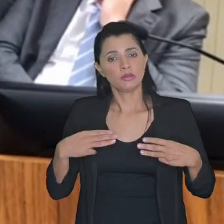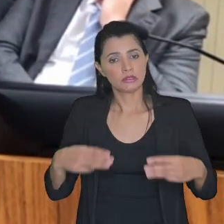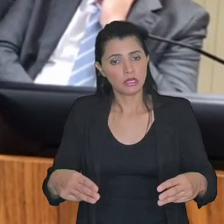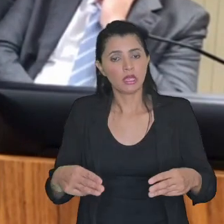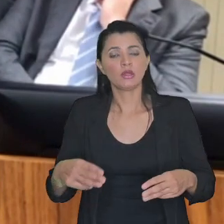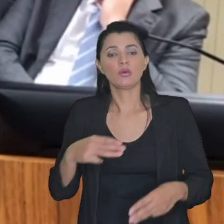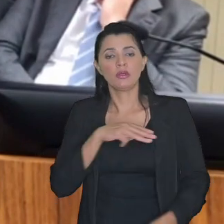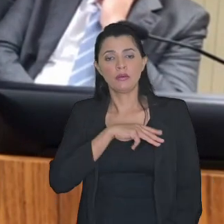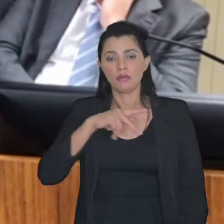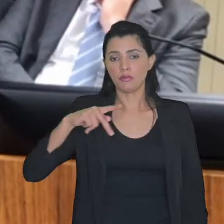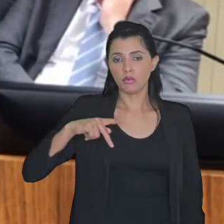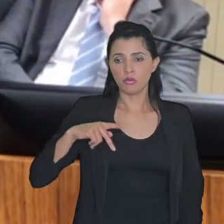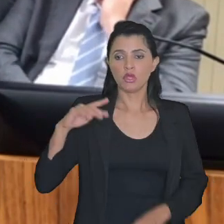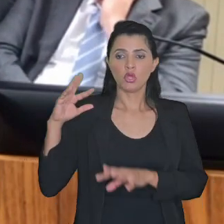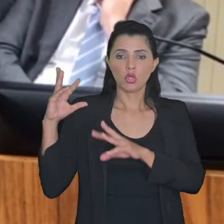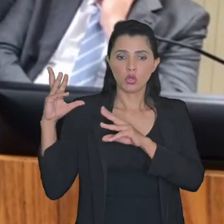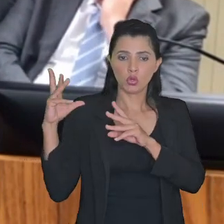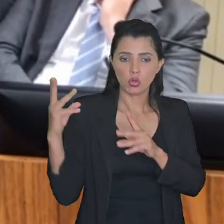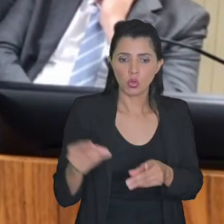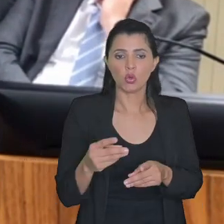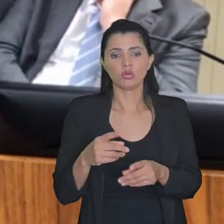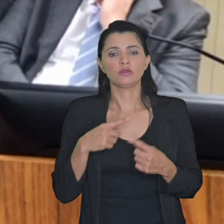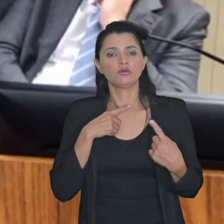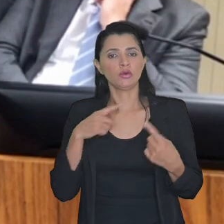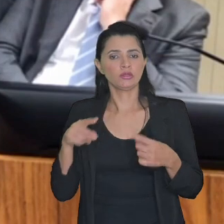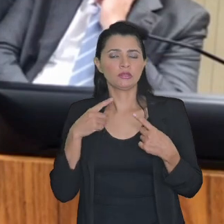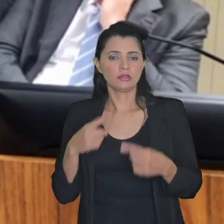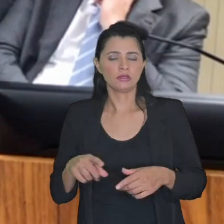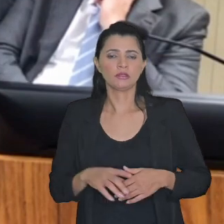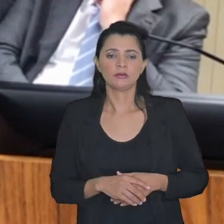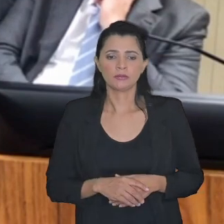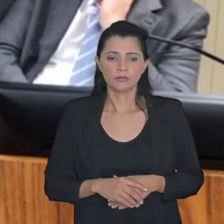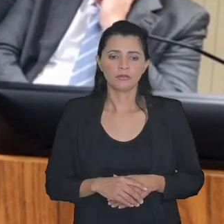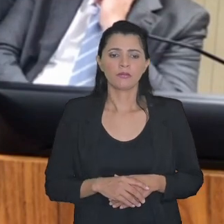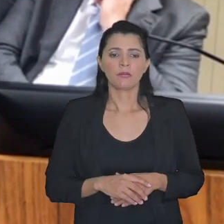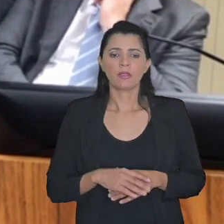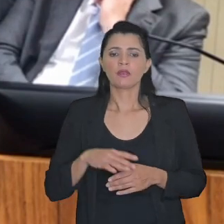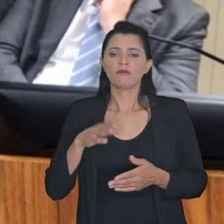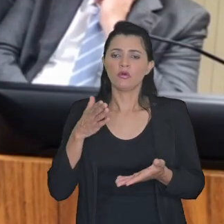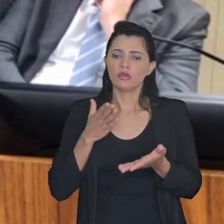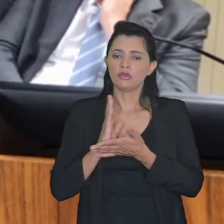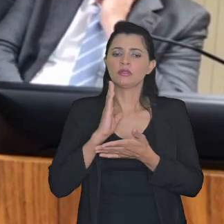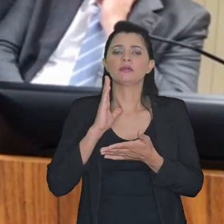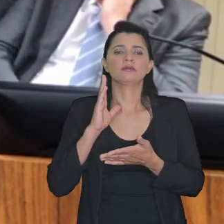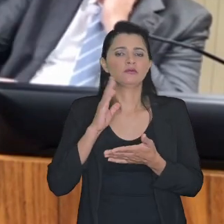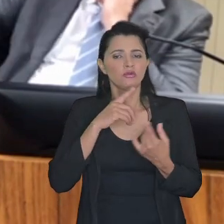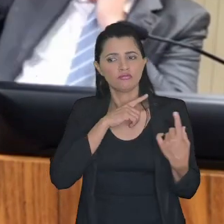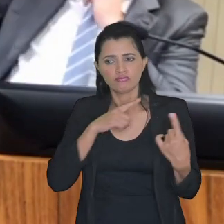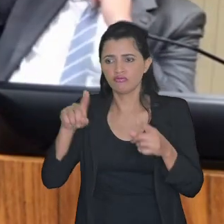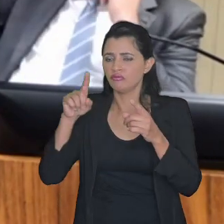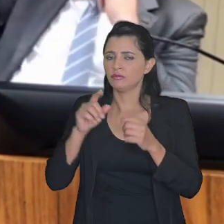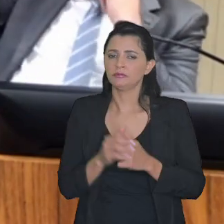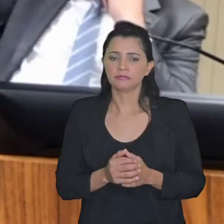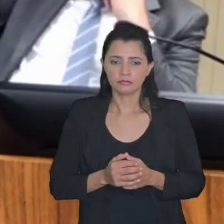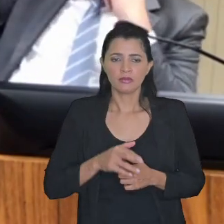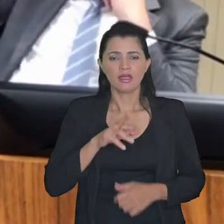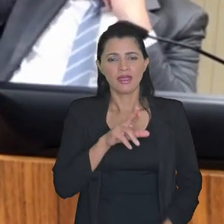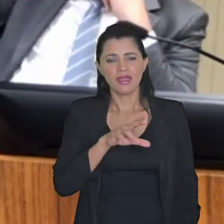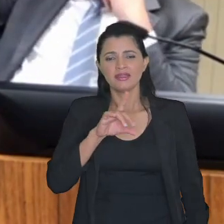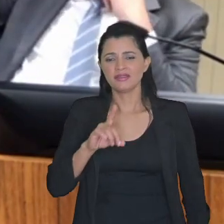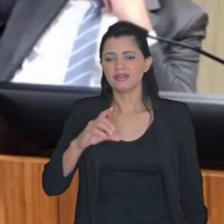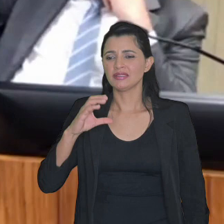Público Federal e todas as objeções foram rechaçadas foram legitimamente rechaçadas o